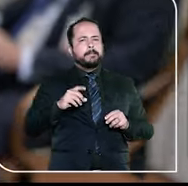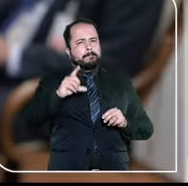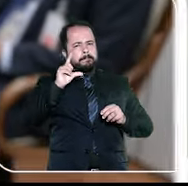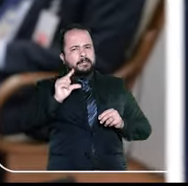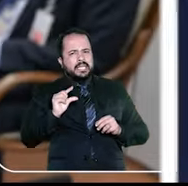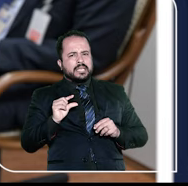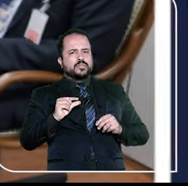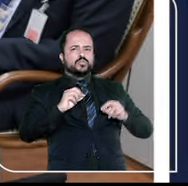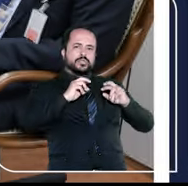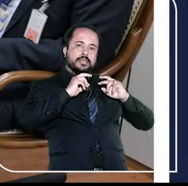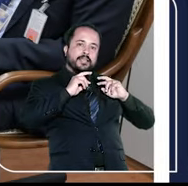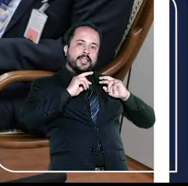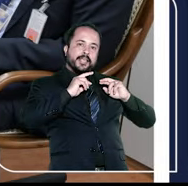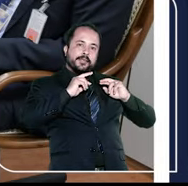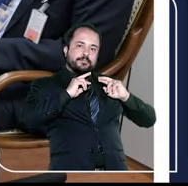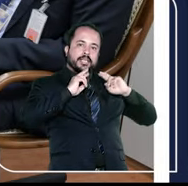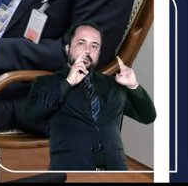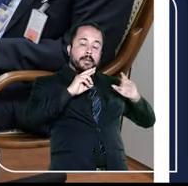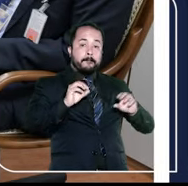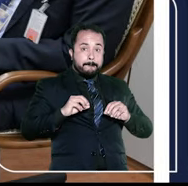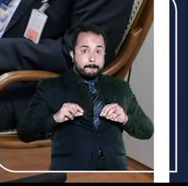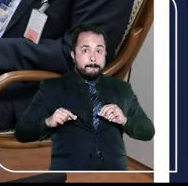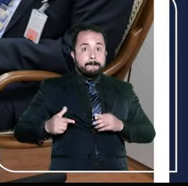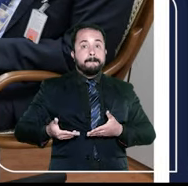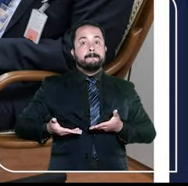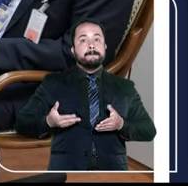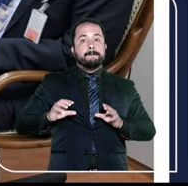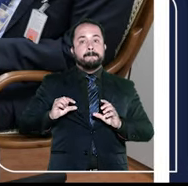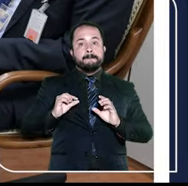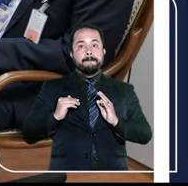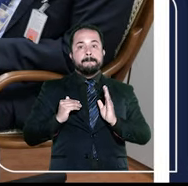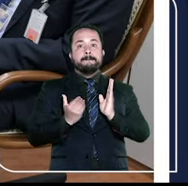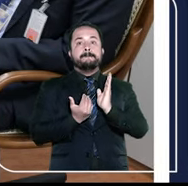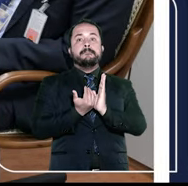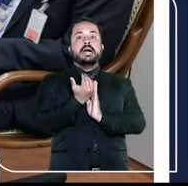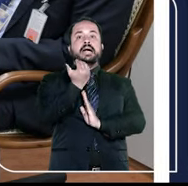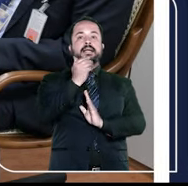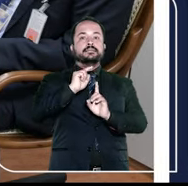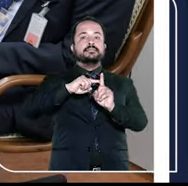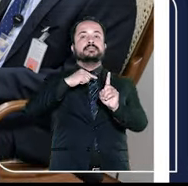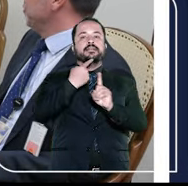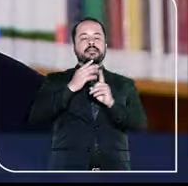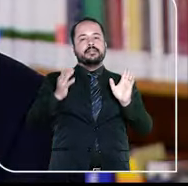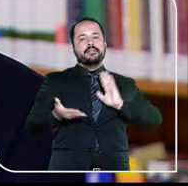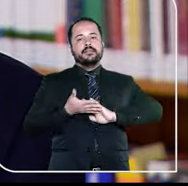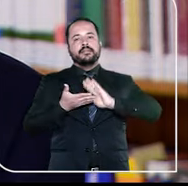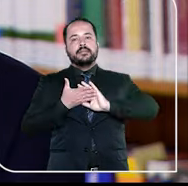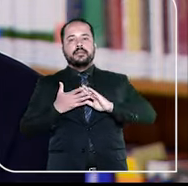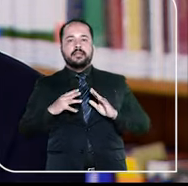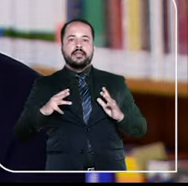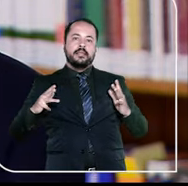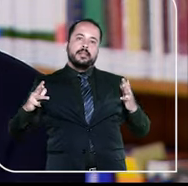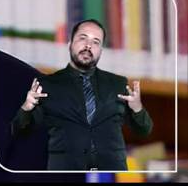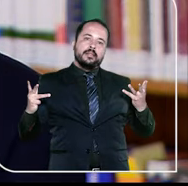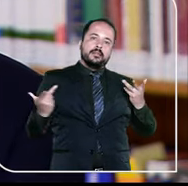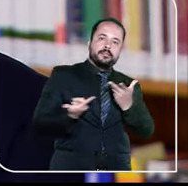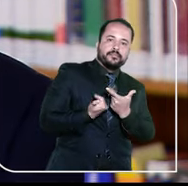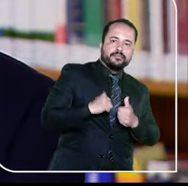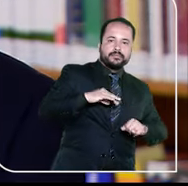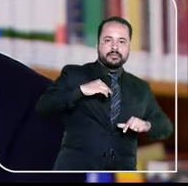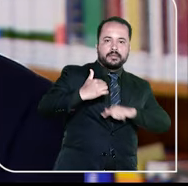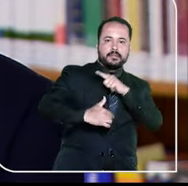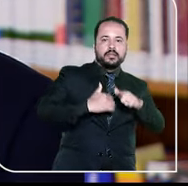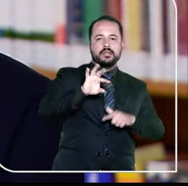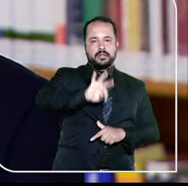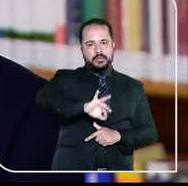a ouvidoria esteja recebendo menos reclamações e mais elogios. Ou seja, que o STJ preste cada vez